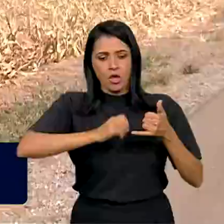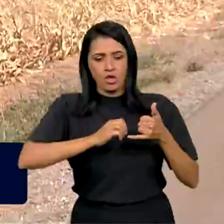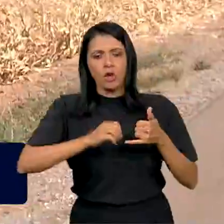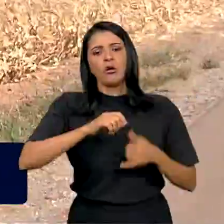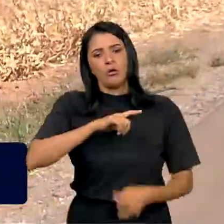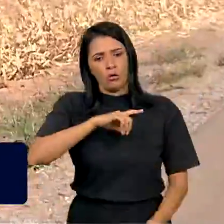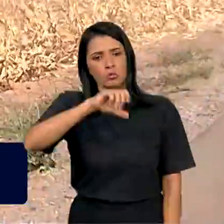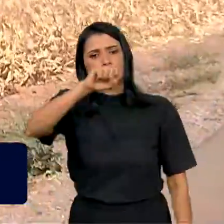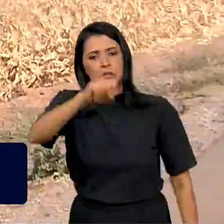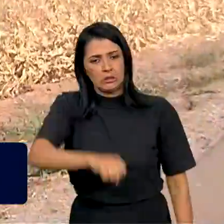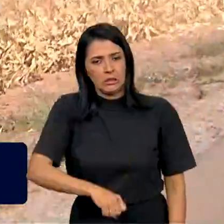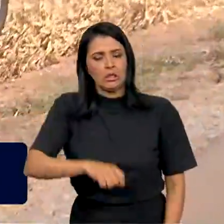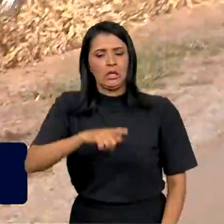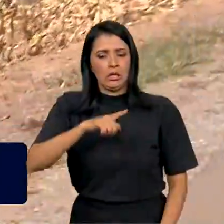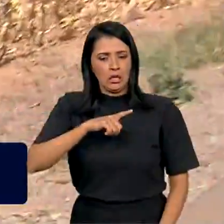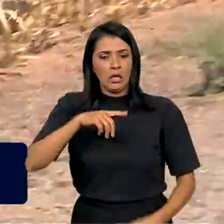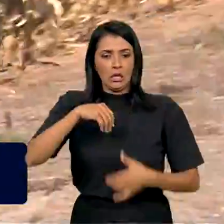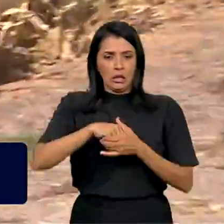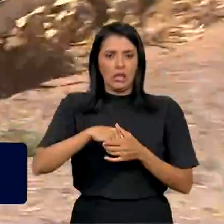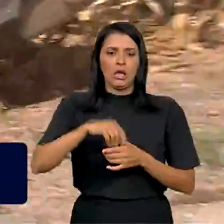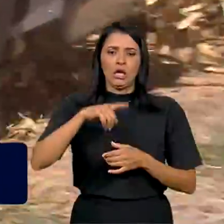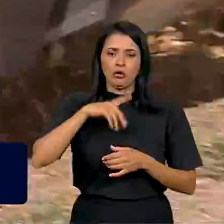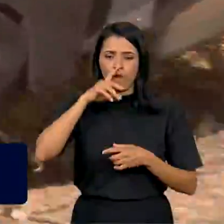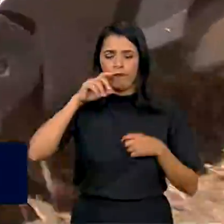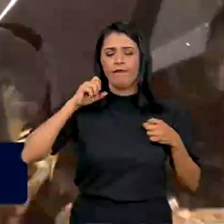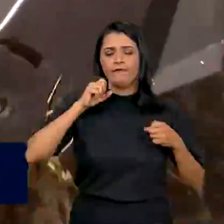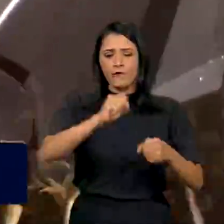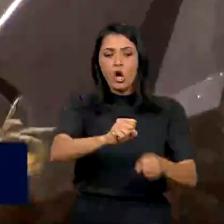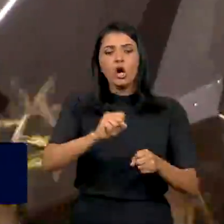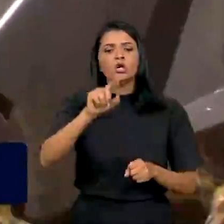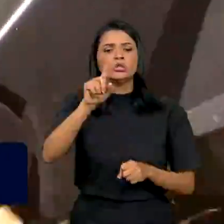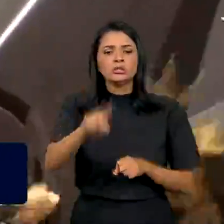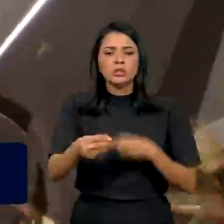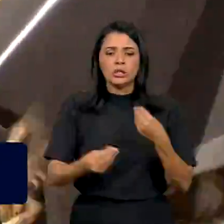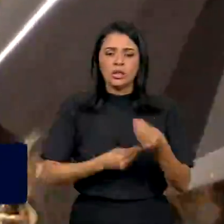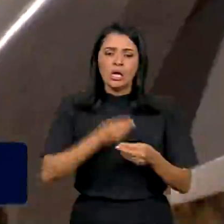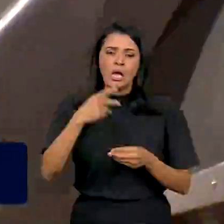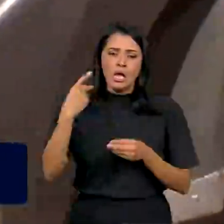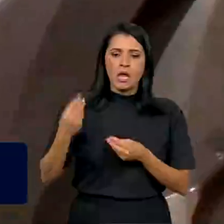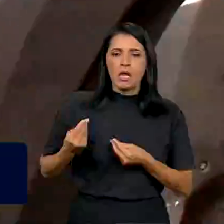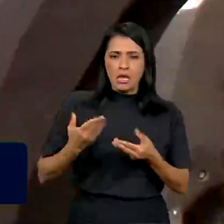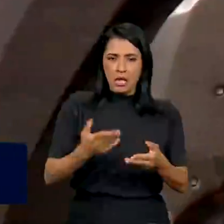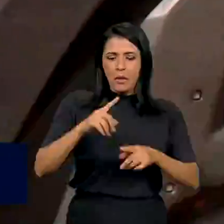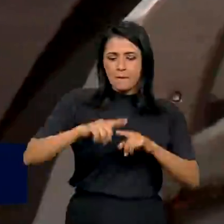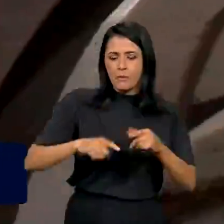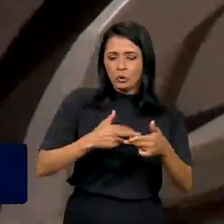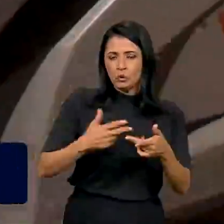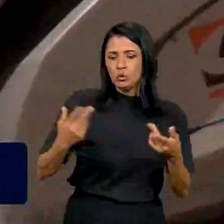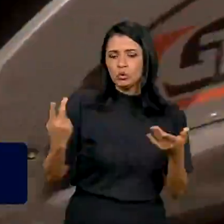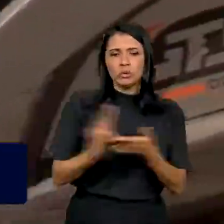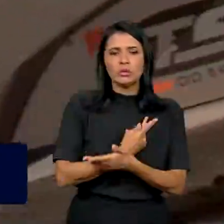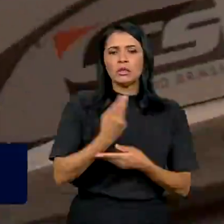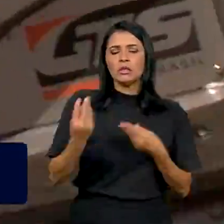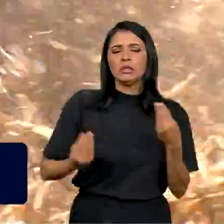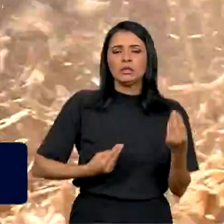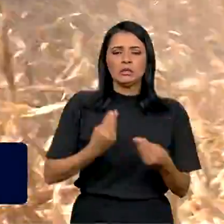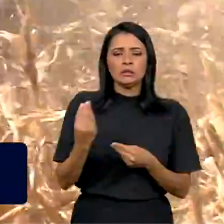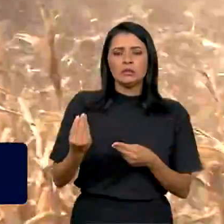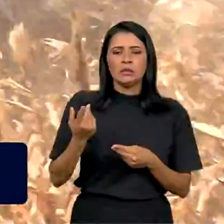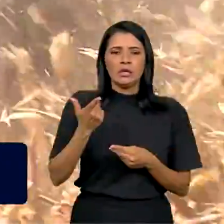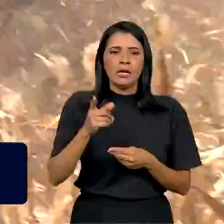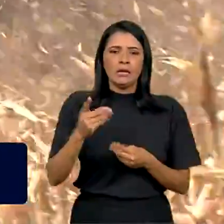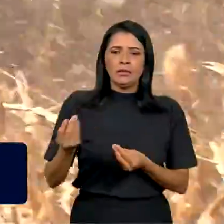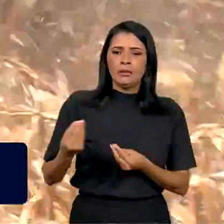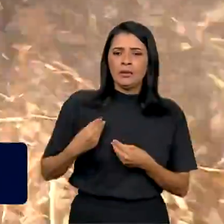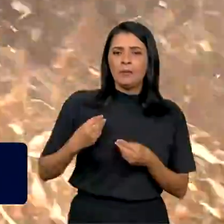gente tem uma demanda interna muito forte, e essa produção, essa oferta dos produtos, elas acabam suprindo